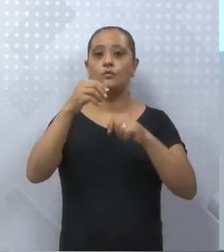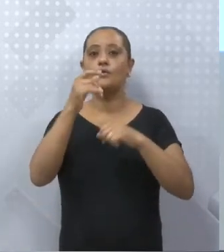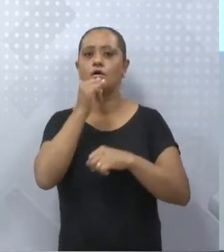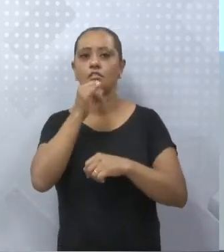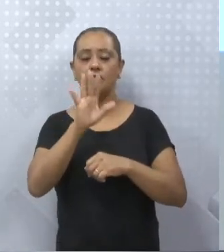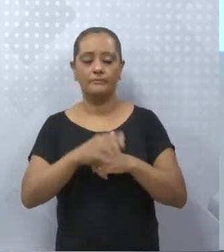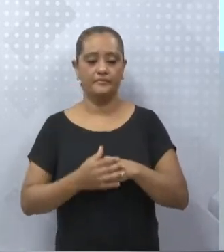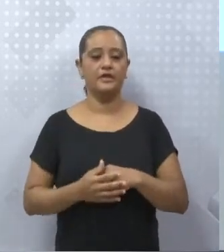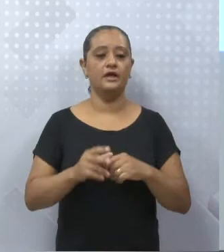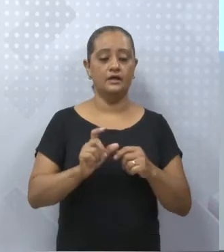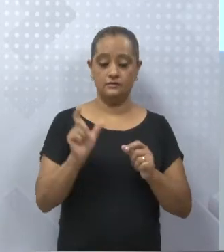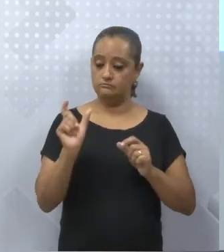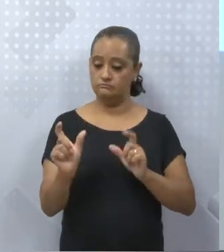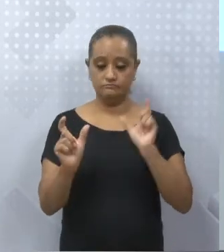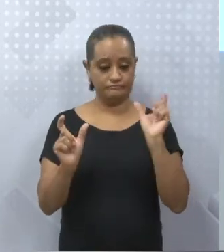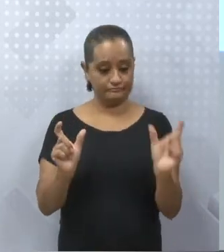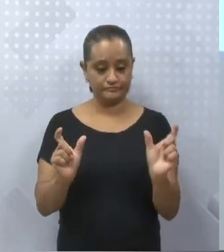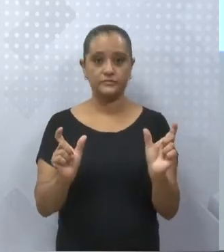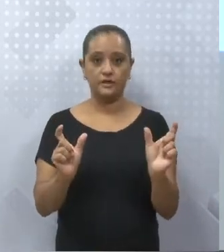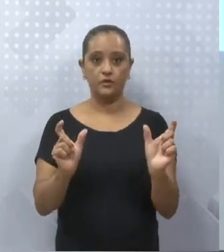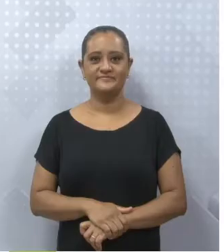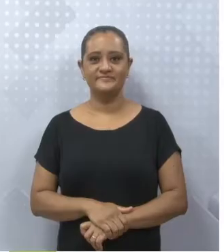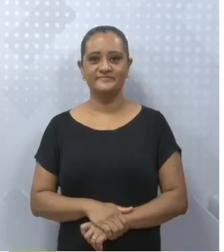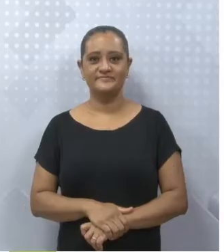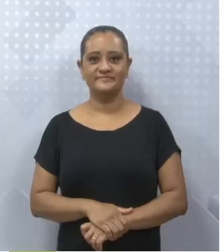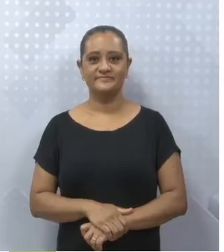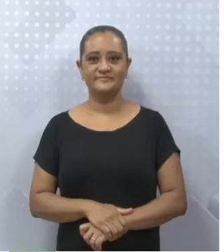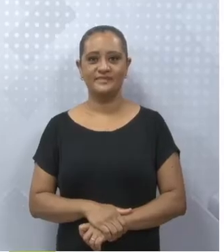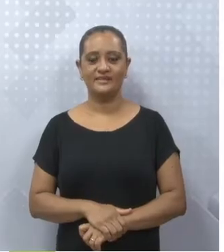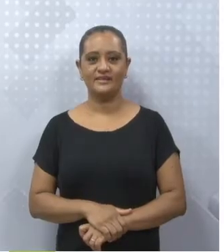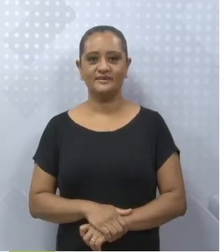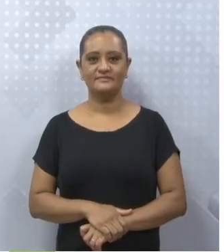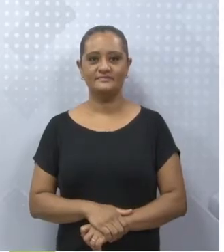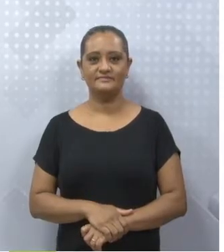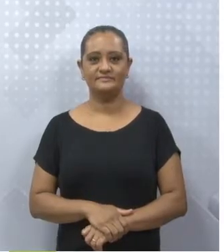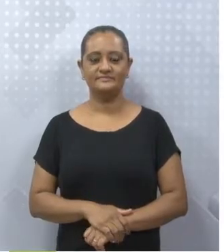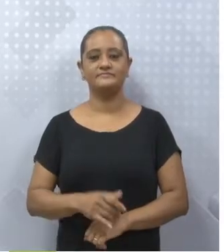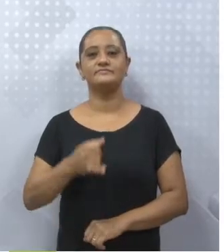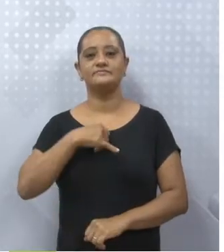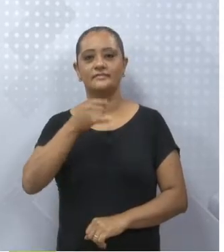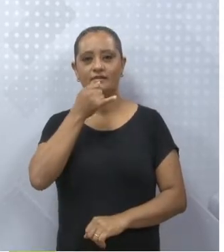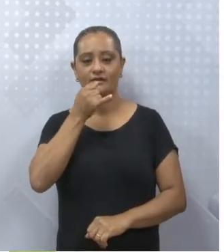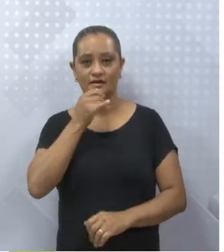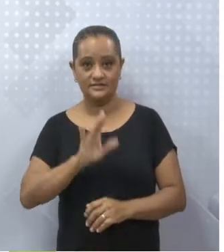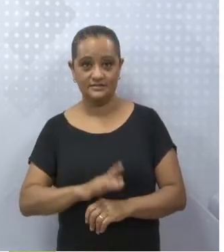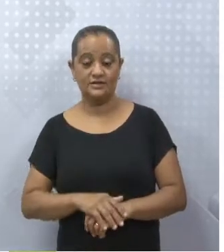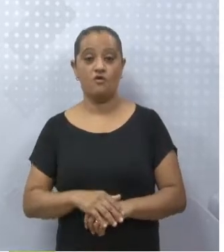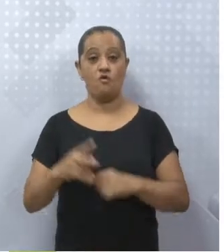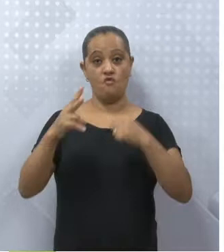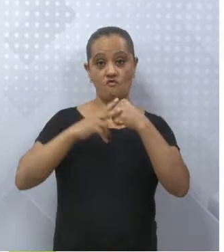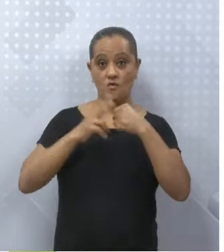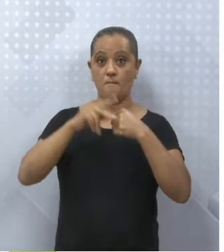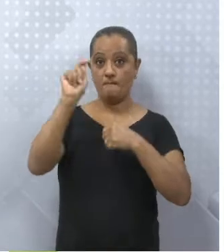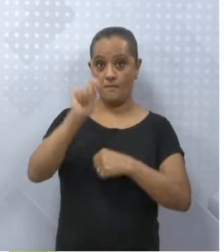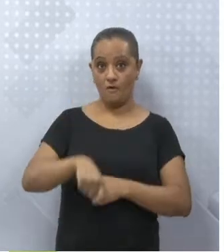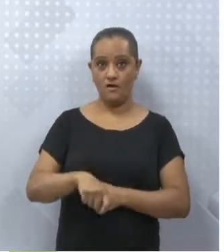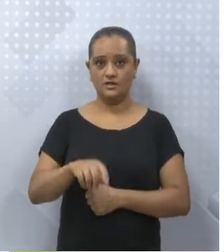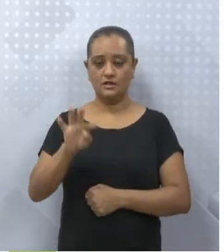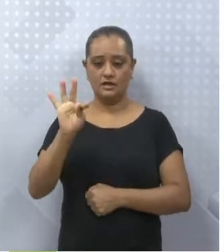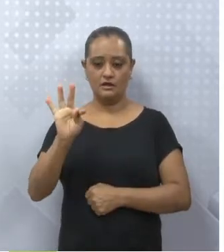entre o sujeito e o verbo. Isso é predicação verbal. Quanto à predicação, os verbos podem ser intransitivos,